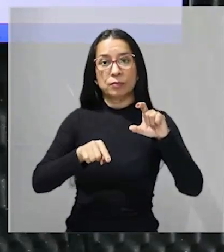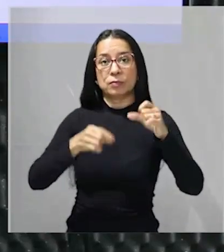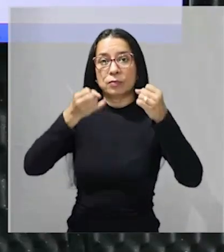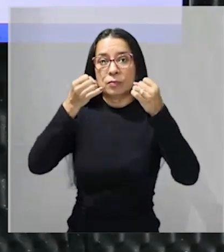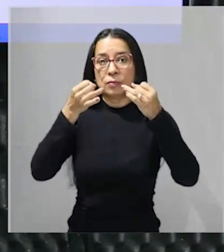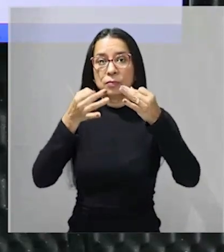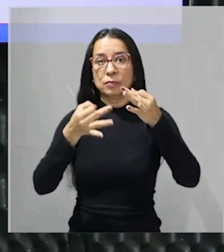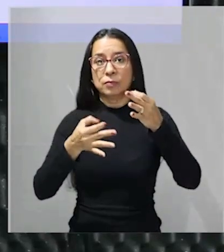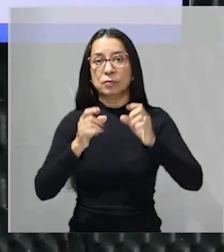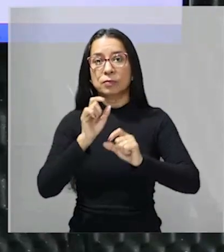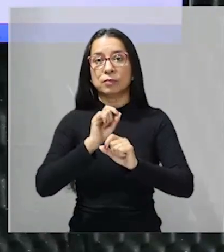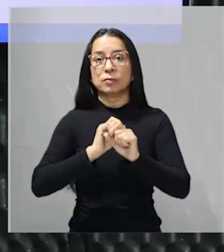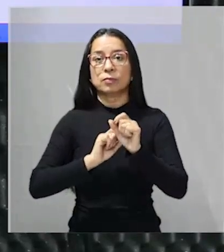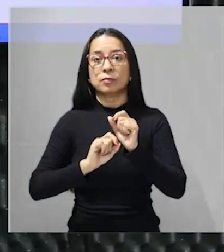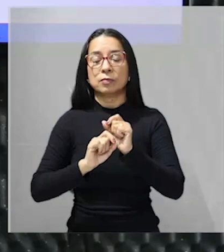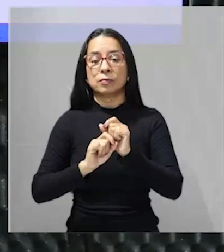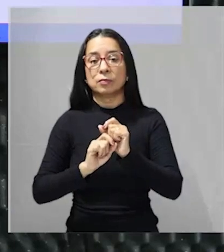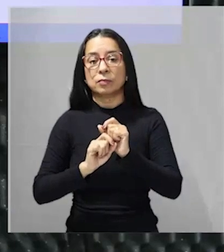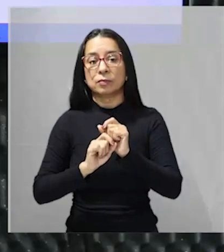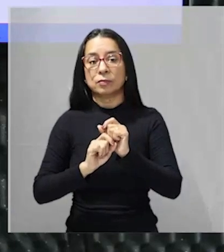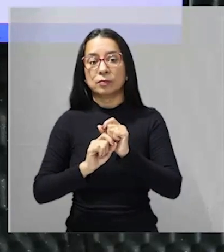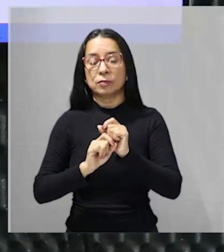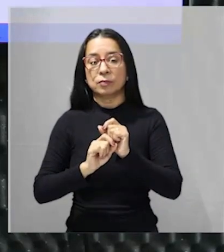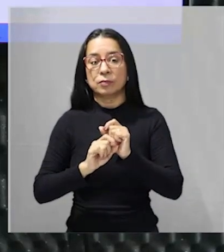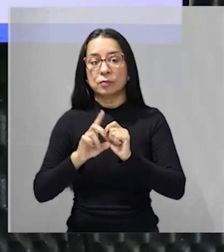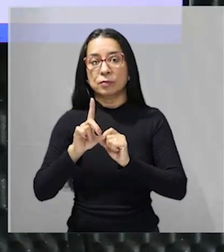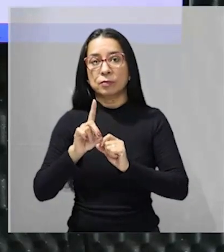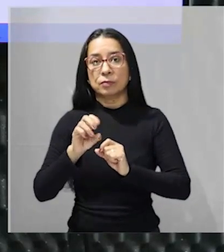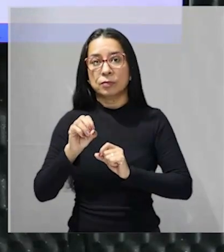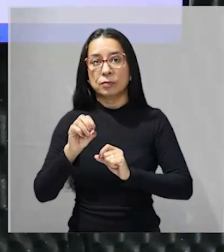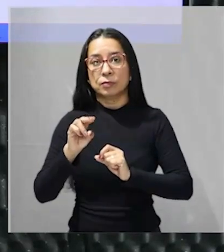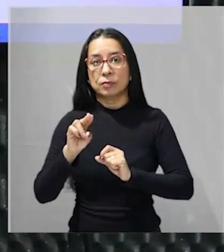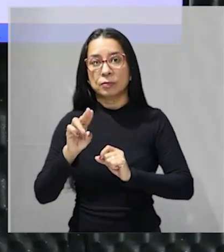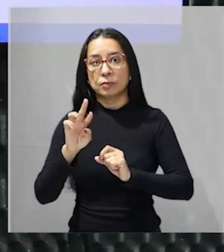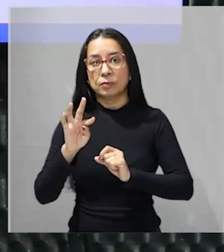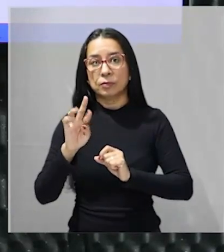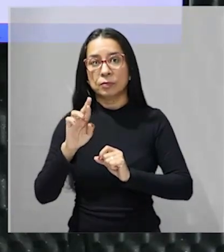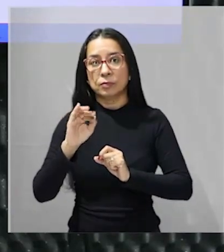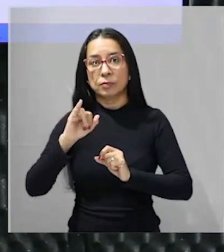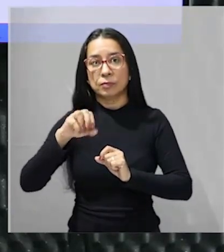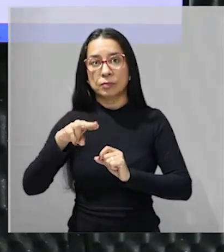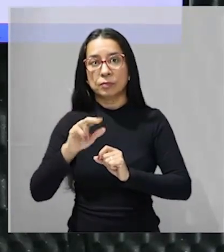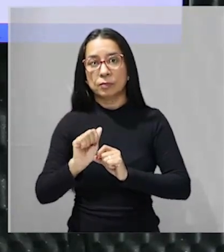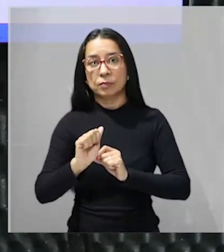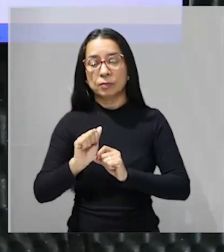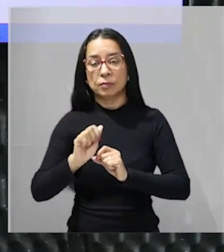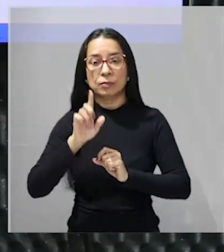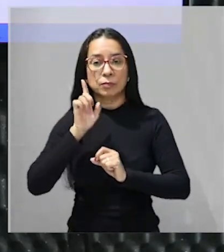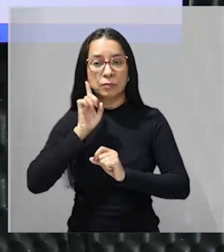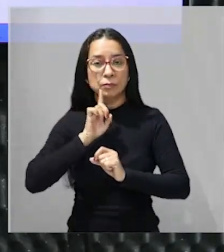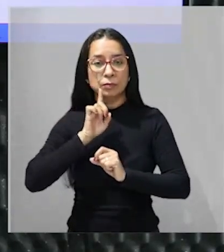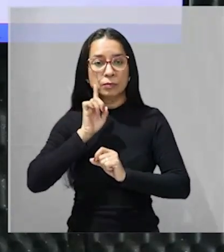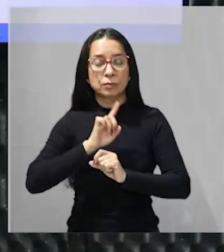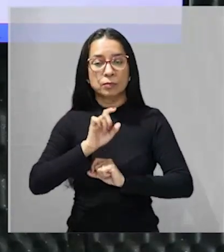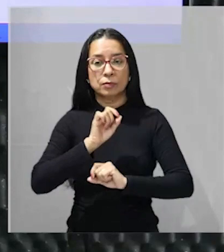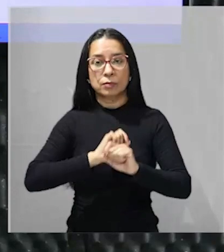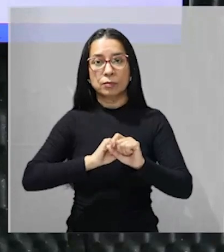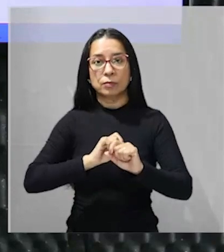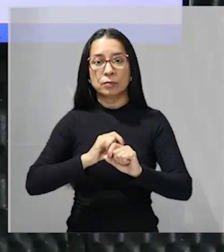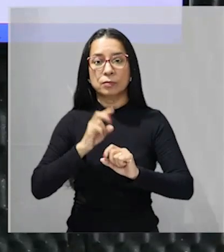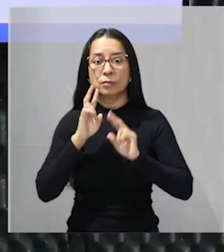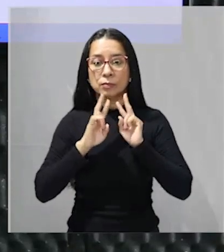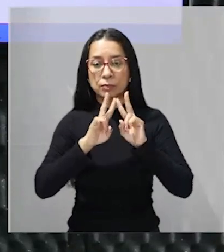da doutrina norte-americana considerada como base